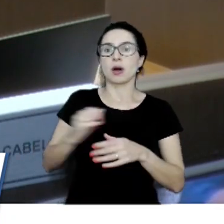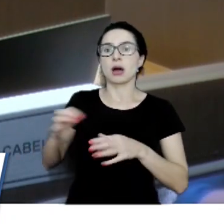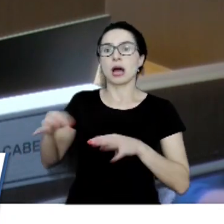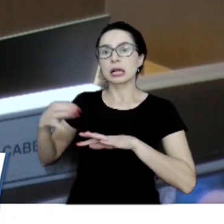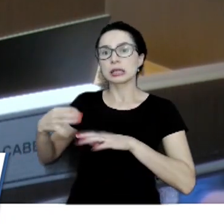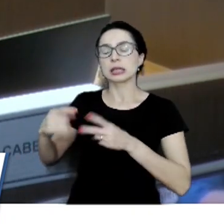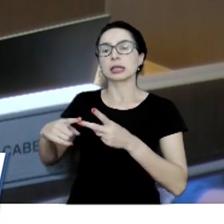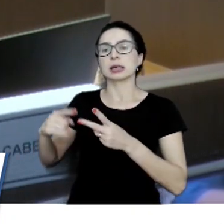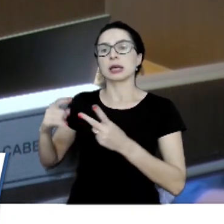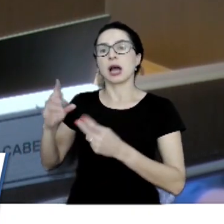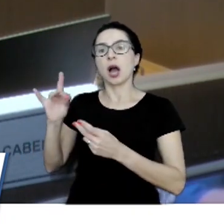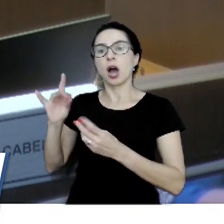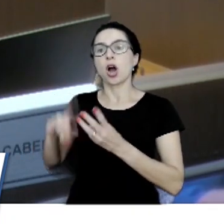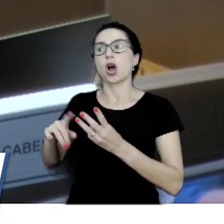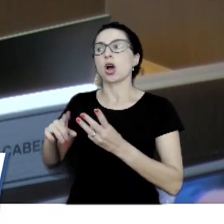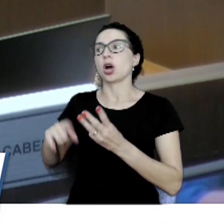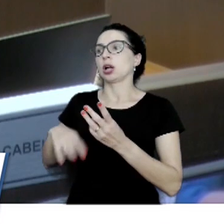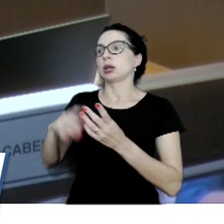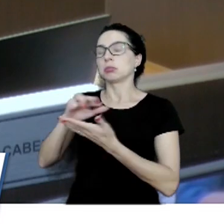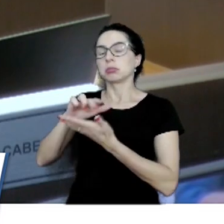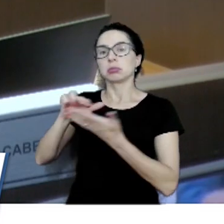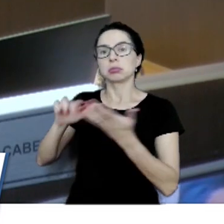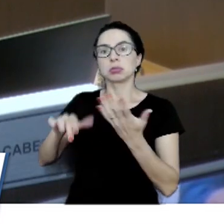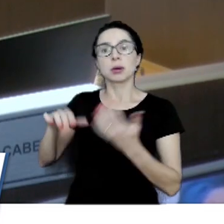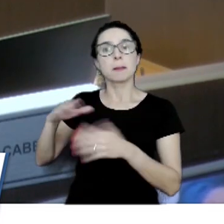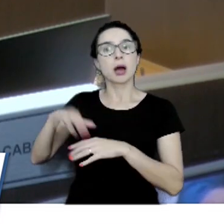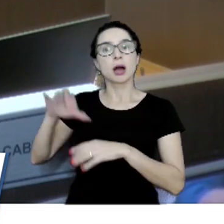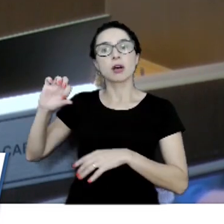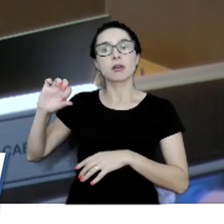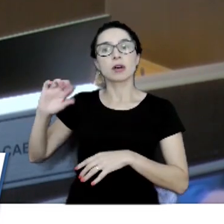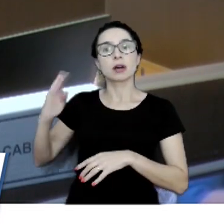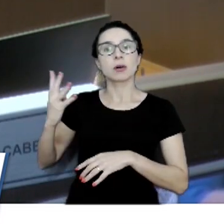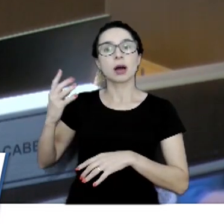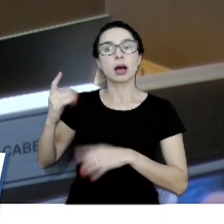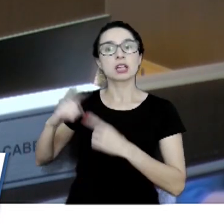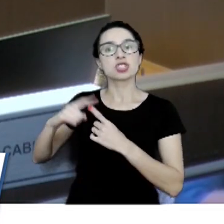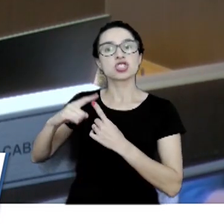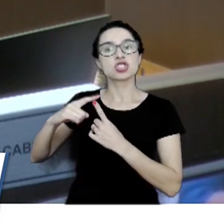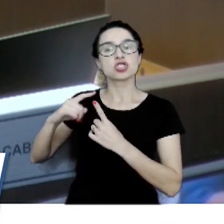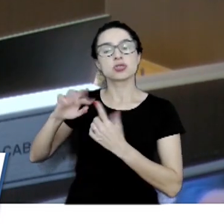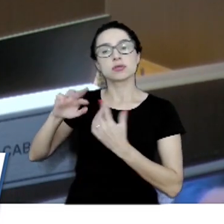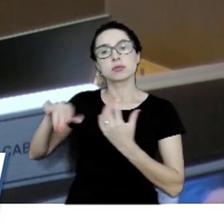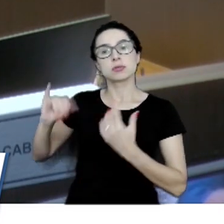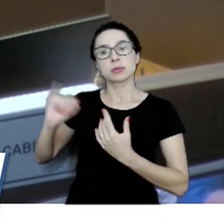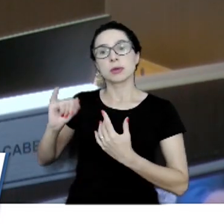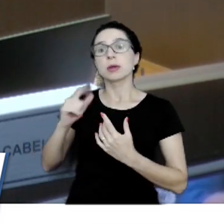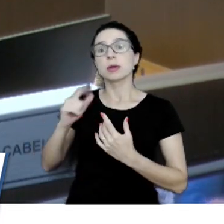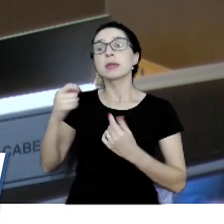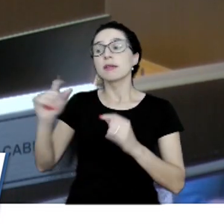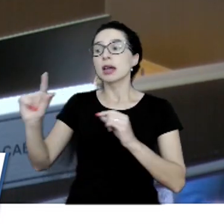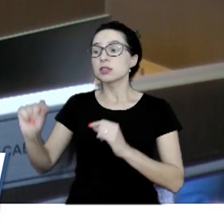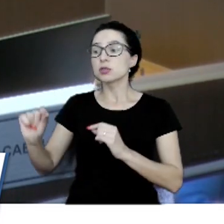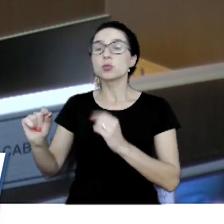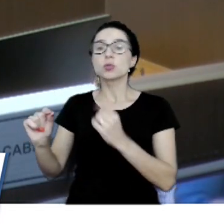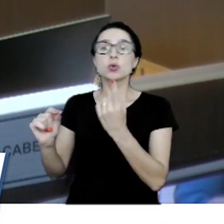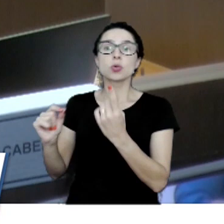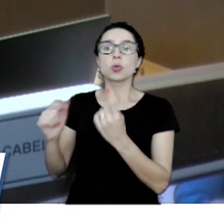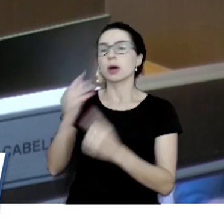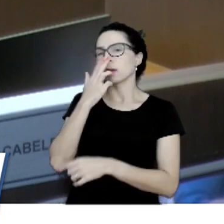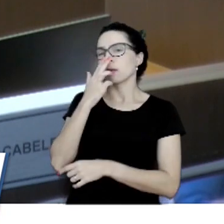imposto. Então, o que é precisava? Uma redução nos impostos, em cima de um item. É como nos Estados Unidos.